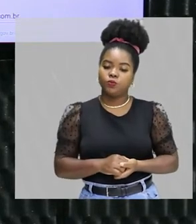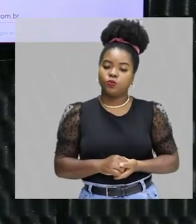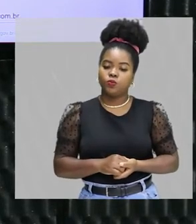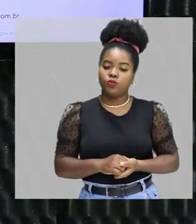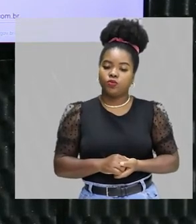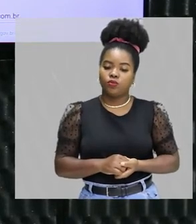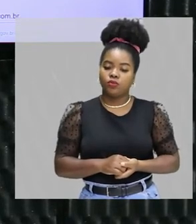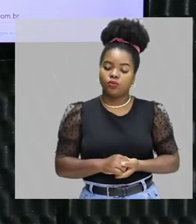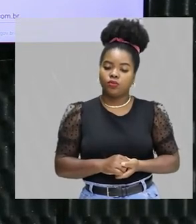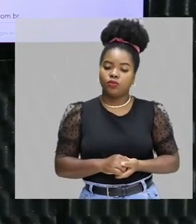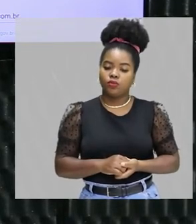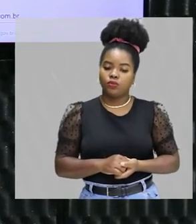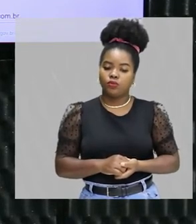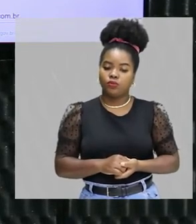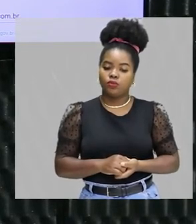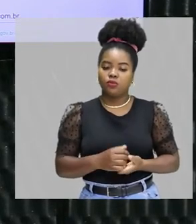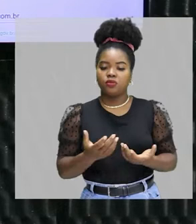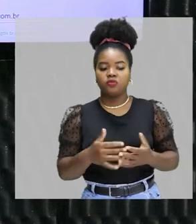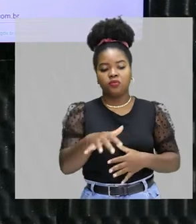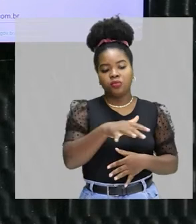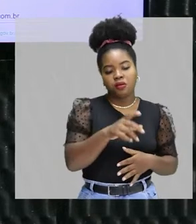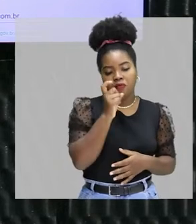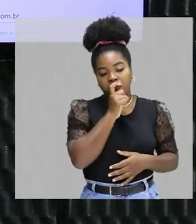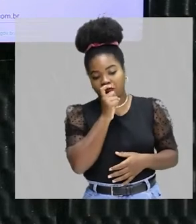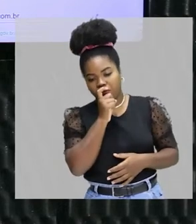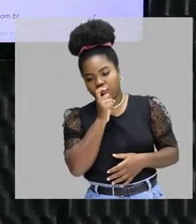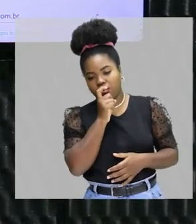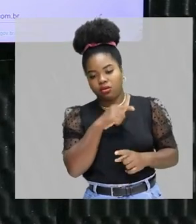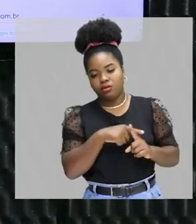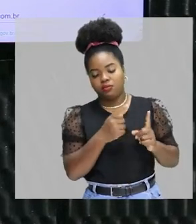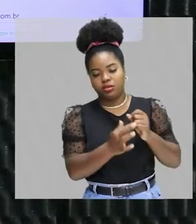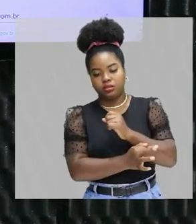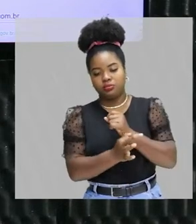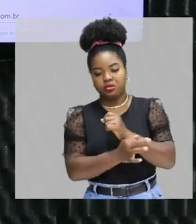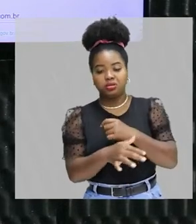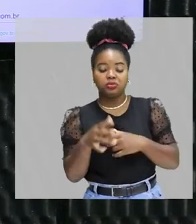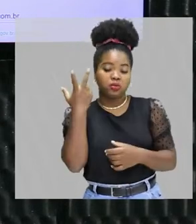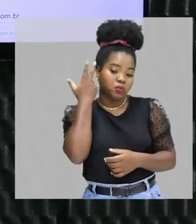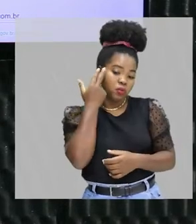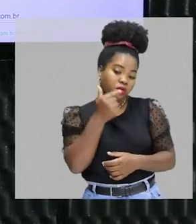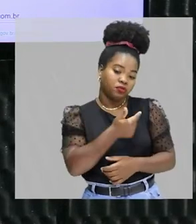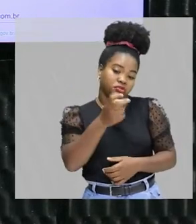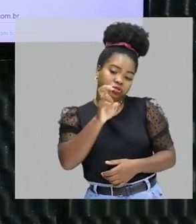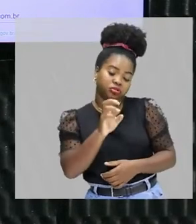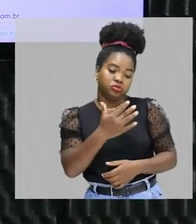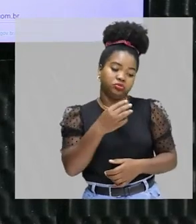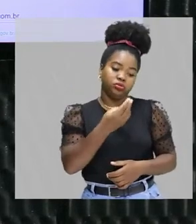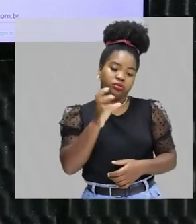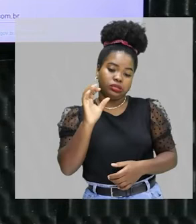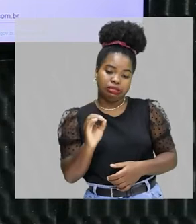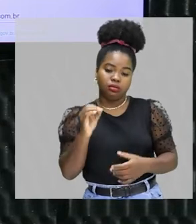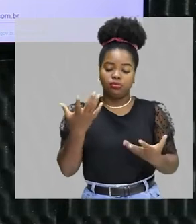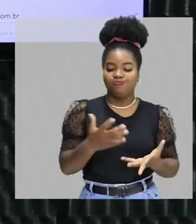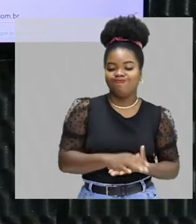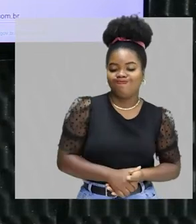fria. Deve ter sido em temperatura ambiente, 25, 30 graus Celsius.